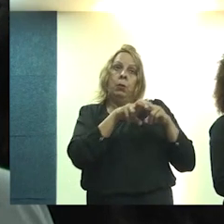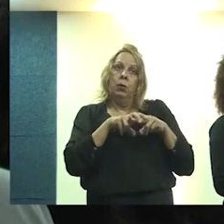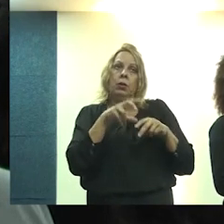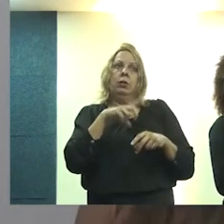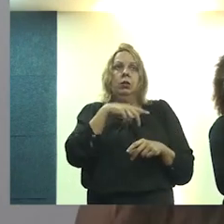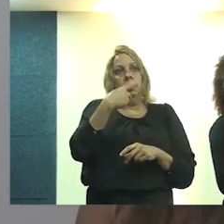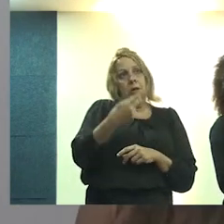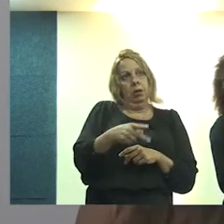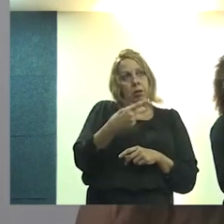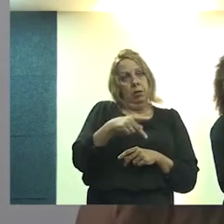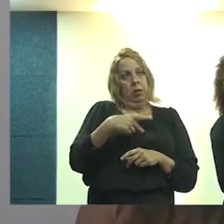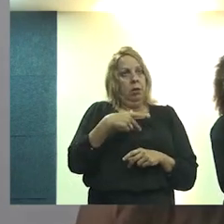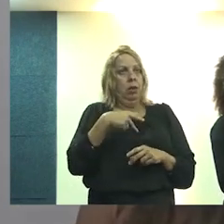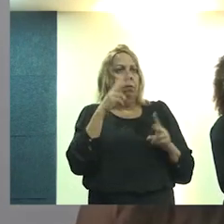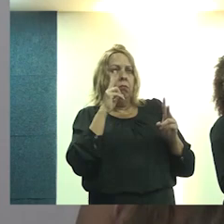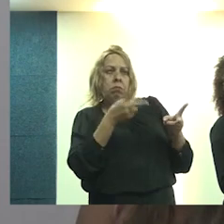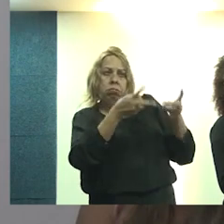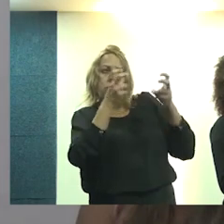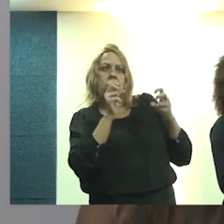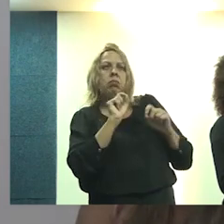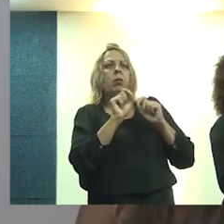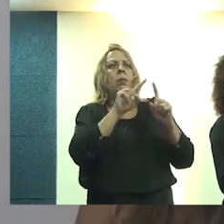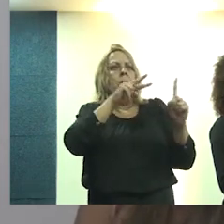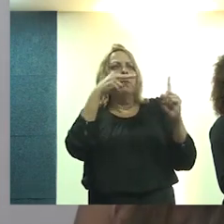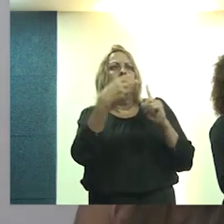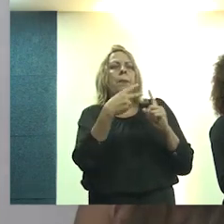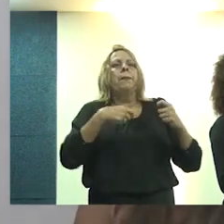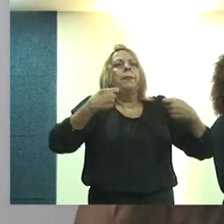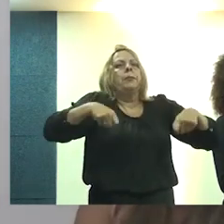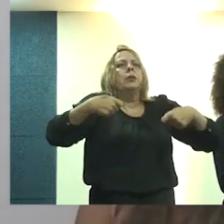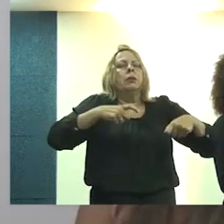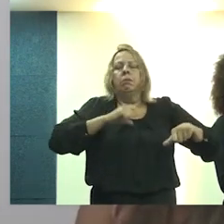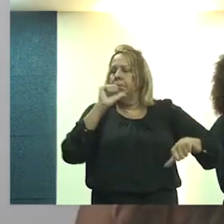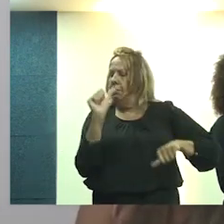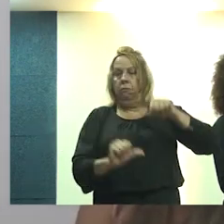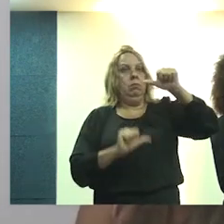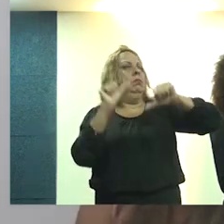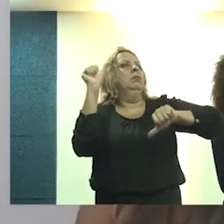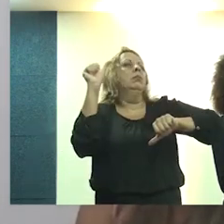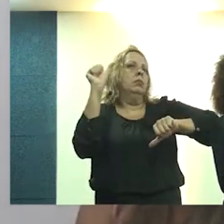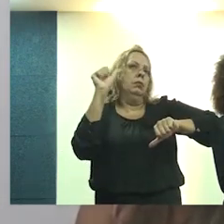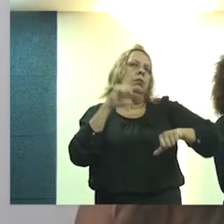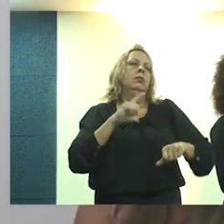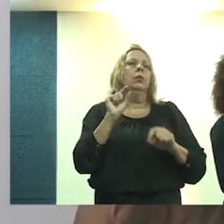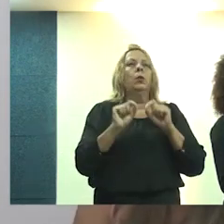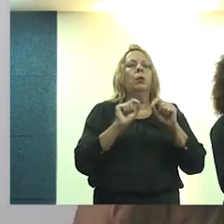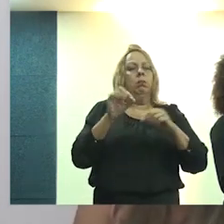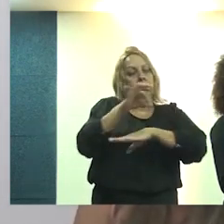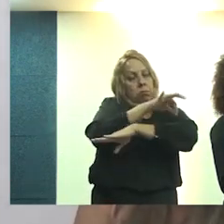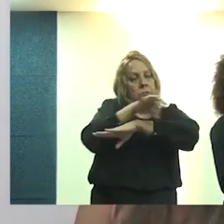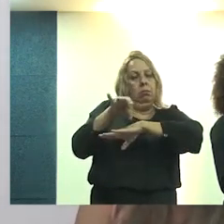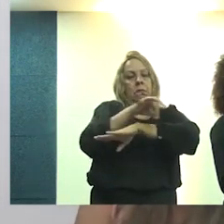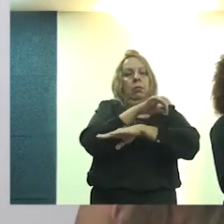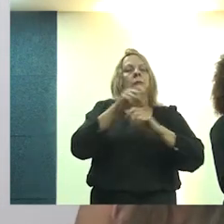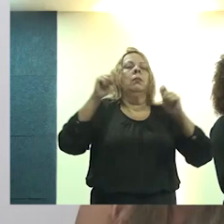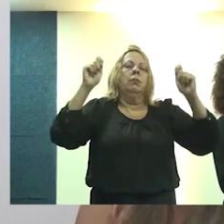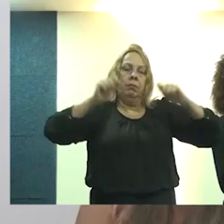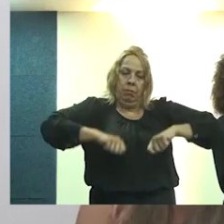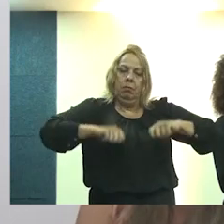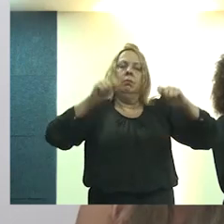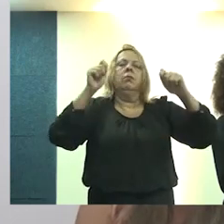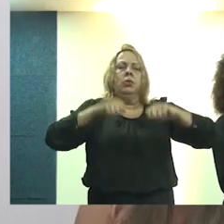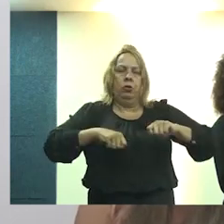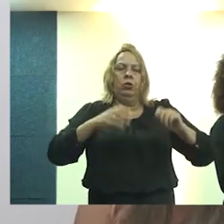há nessa visão a perspectiva de que é preciso transformar. E a arquitetura pode,